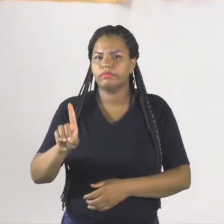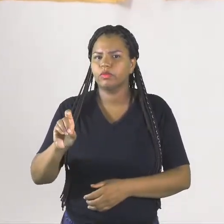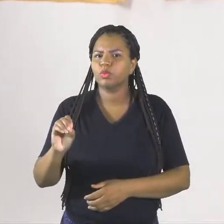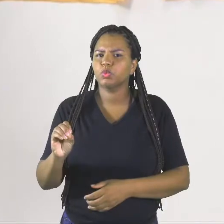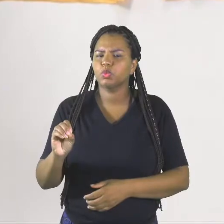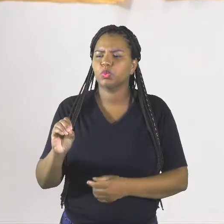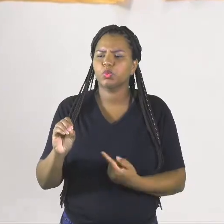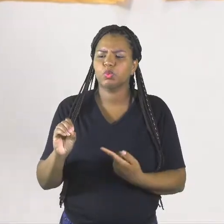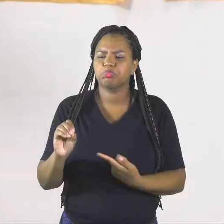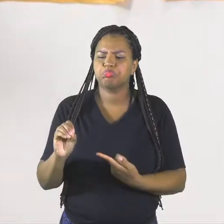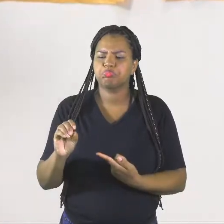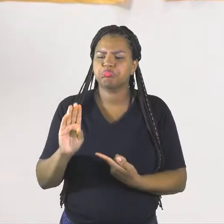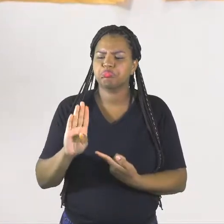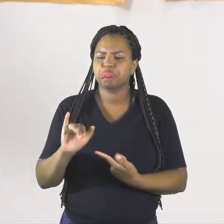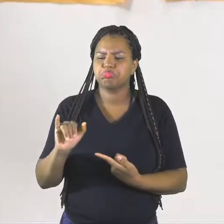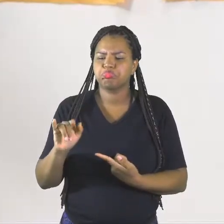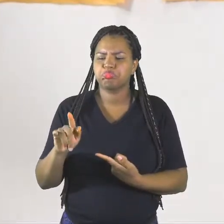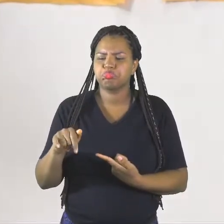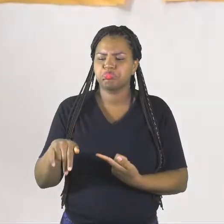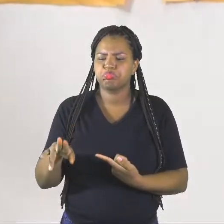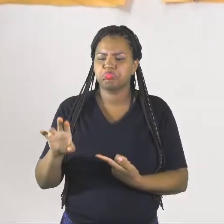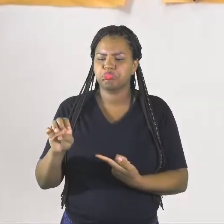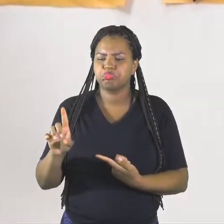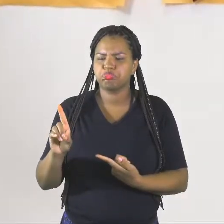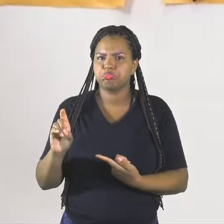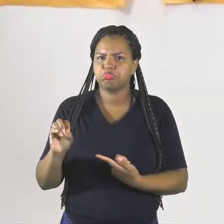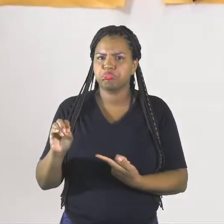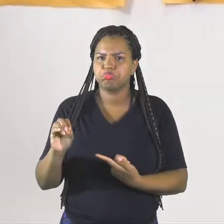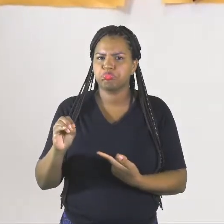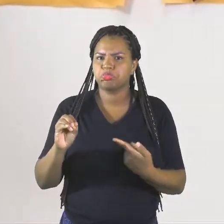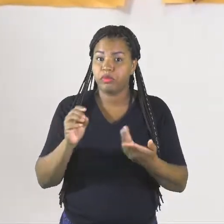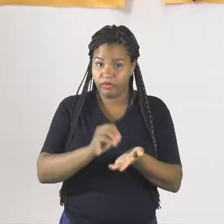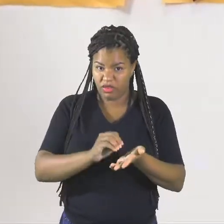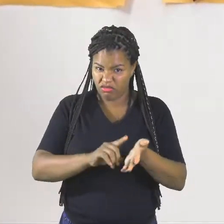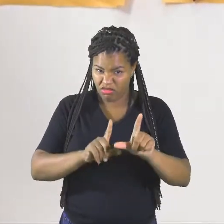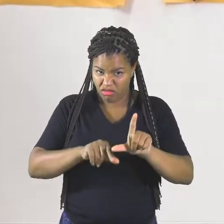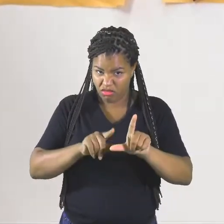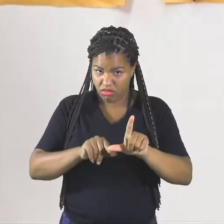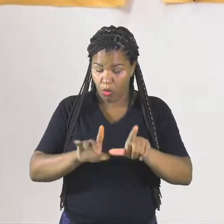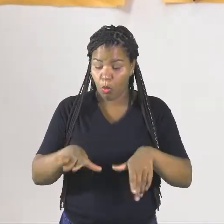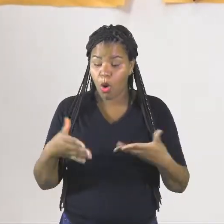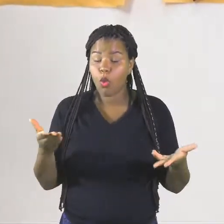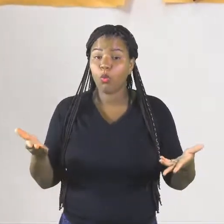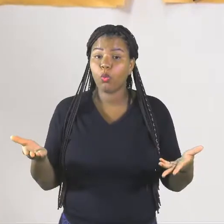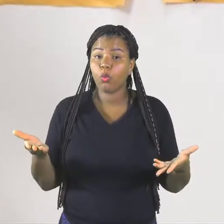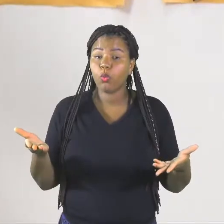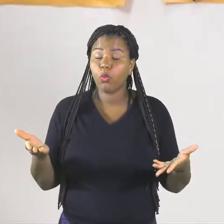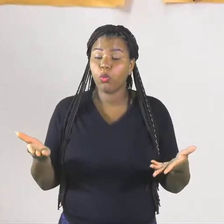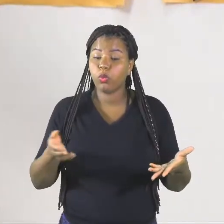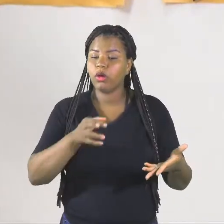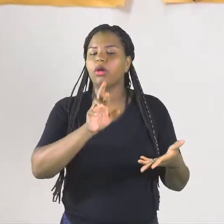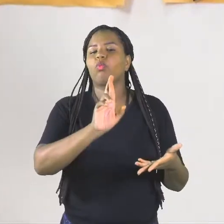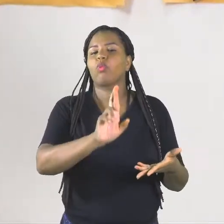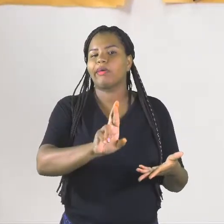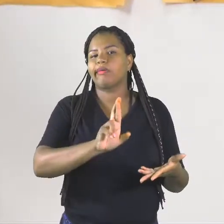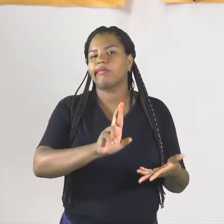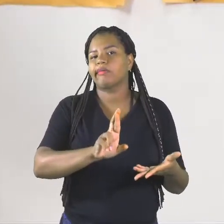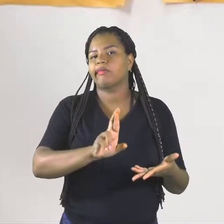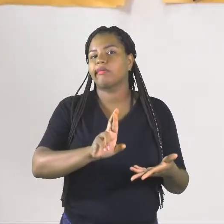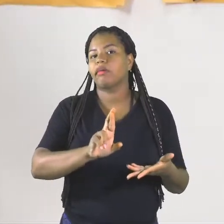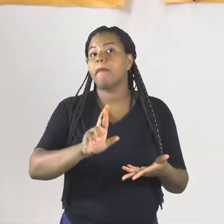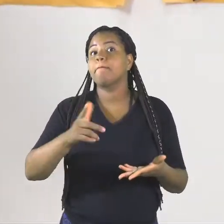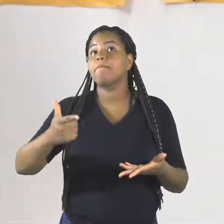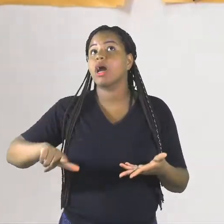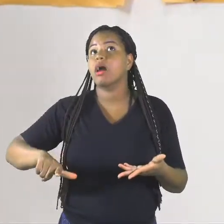Biquedo. Biquedo. Tá faltando letra? Que letra que é? O R. E quem